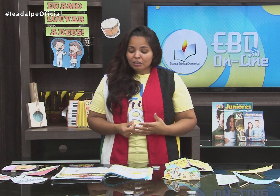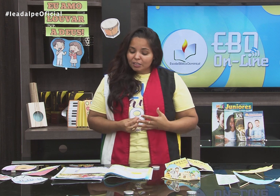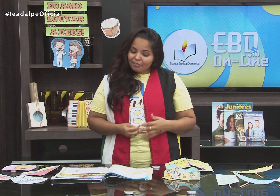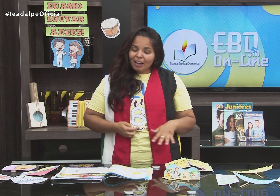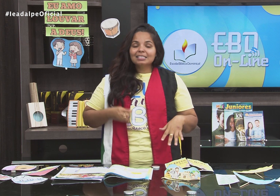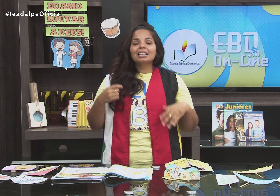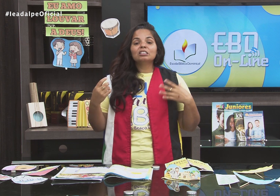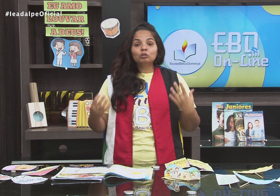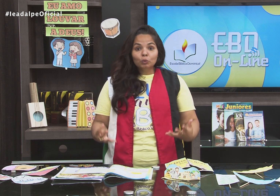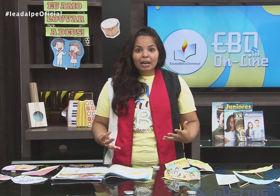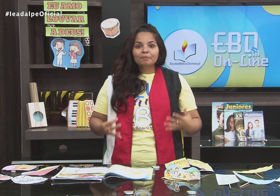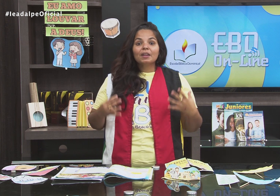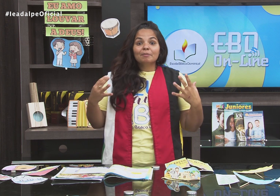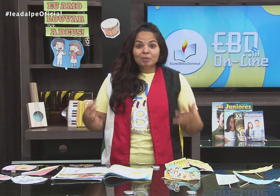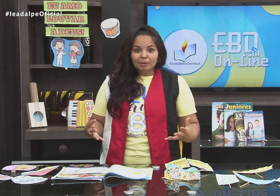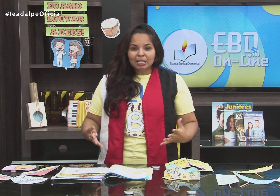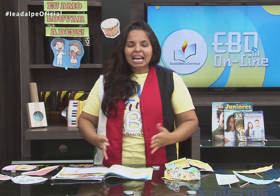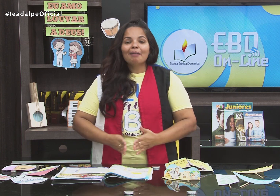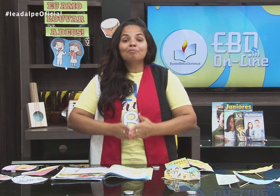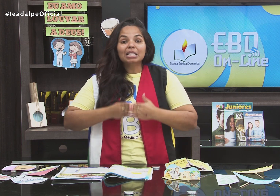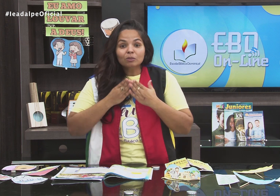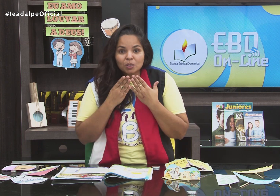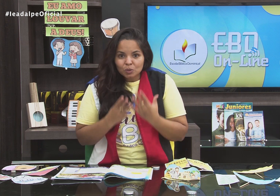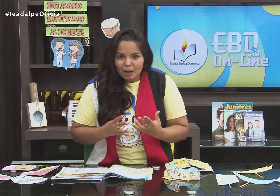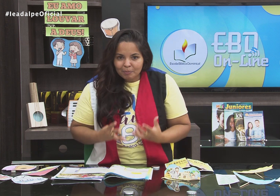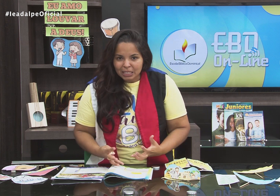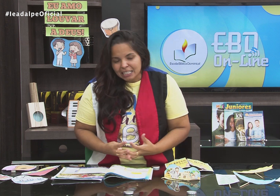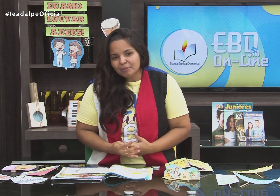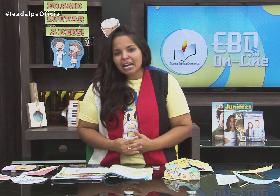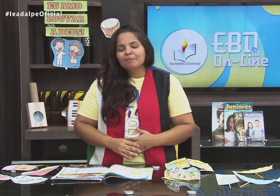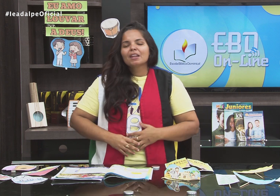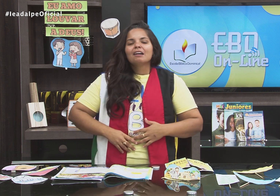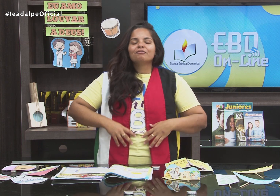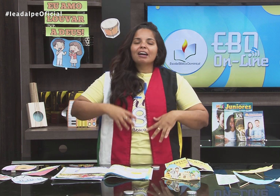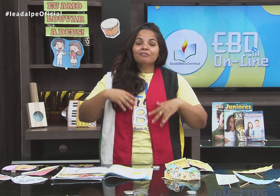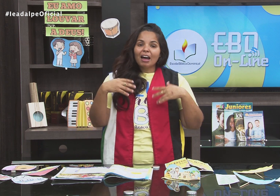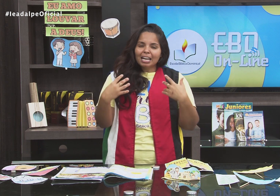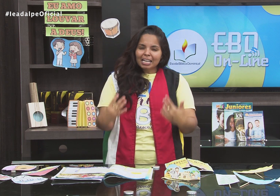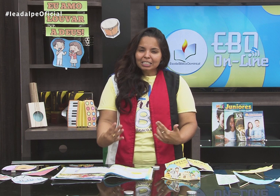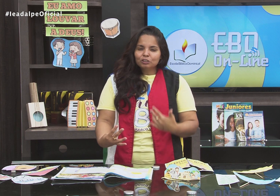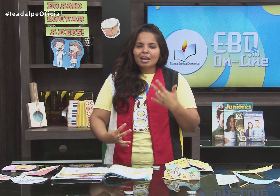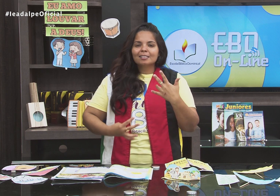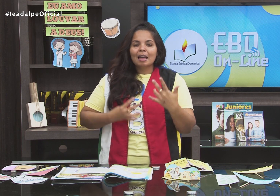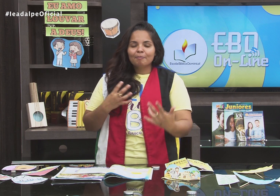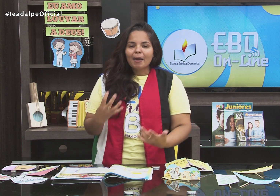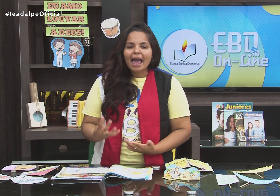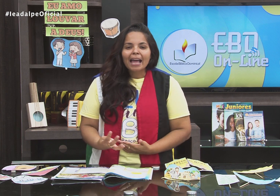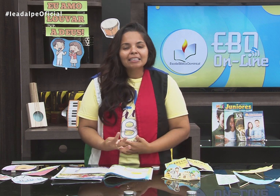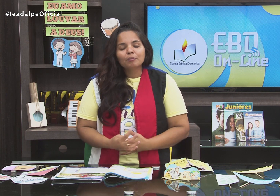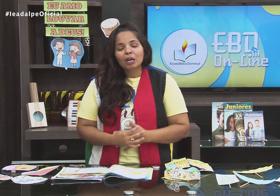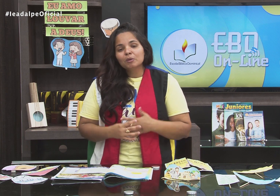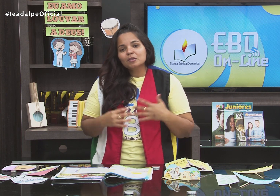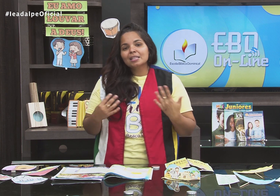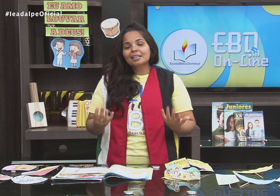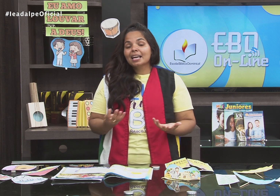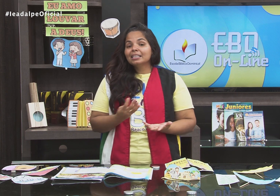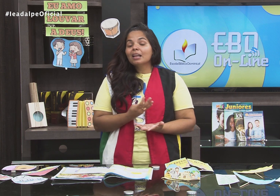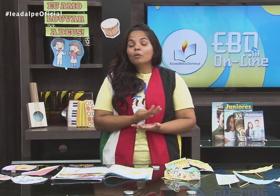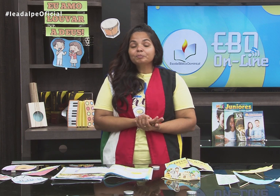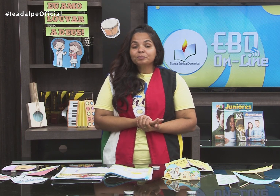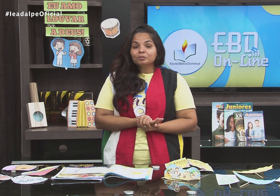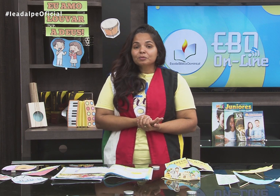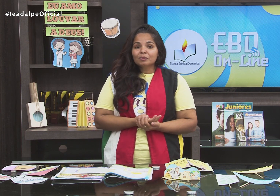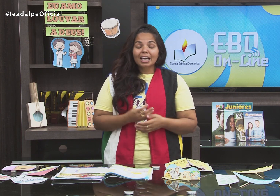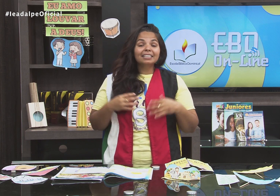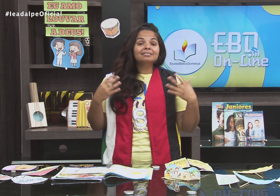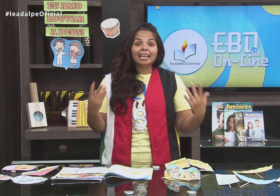importante que você faça a leitura bíblica, abrindo sua Bíblia. Vai falando e eles repetem, porque muitos deles ainda